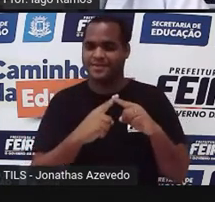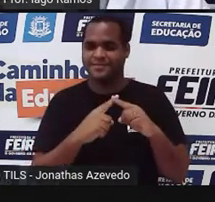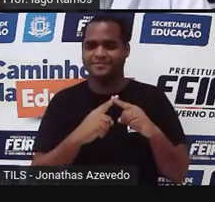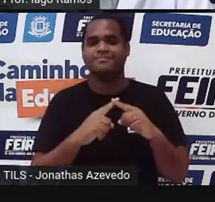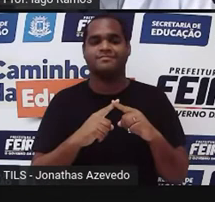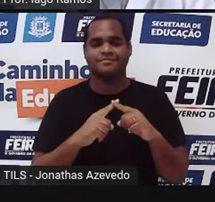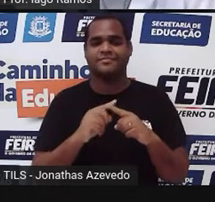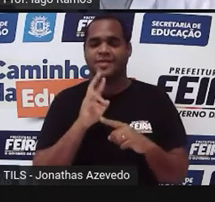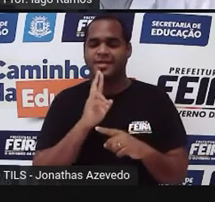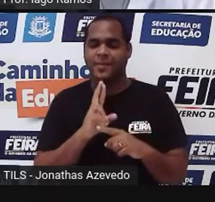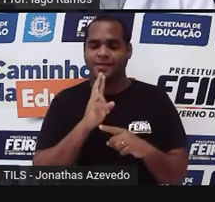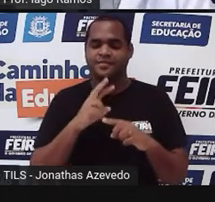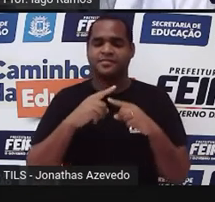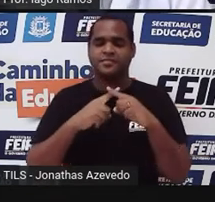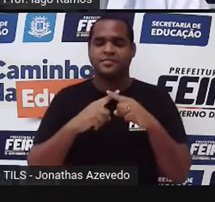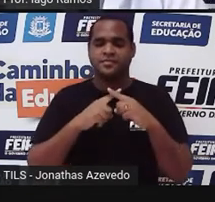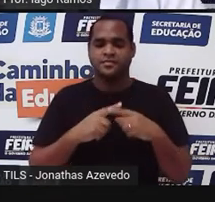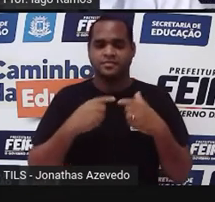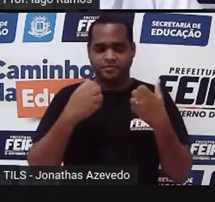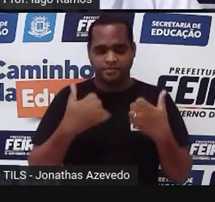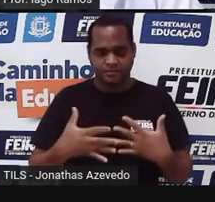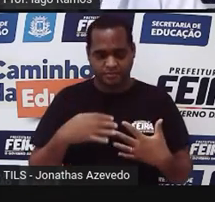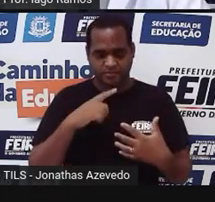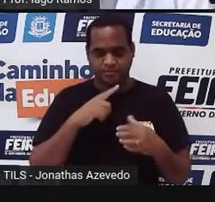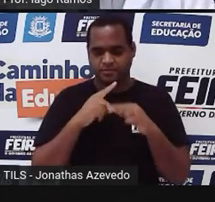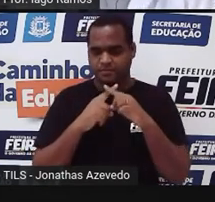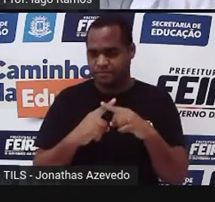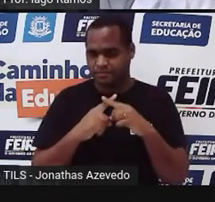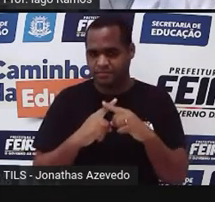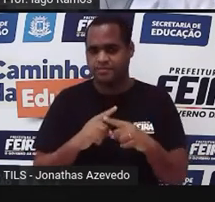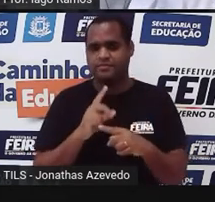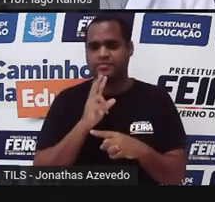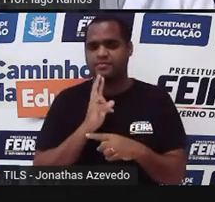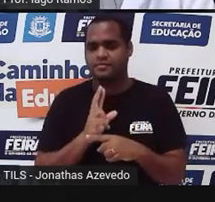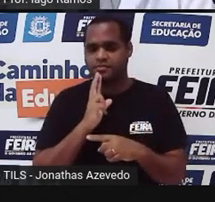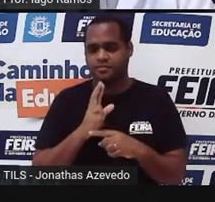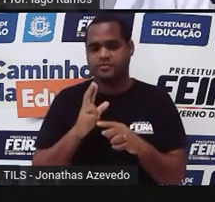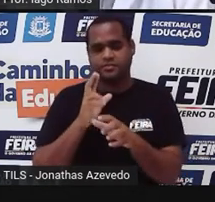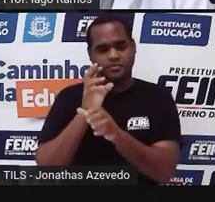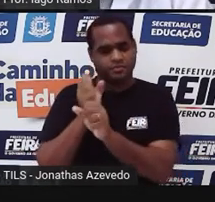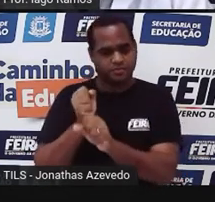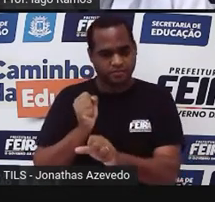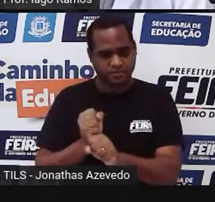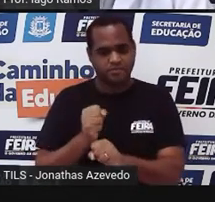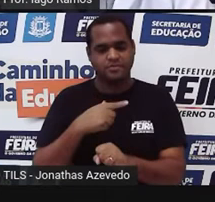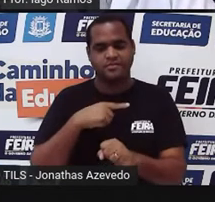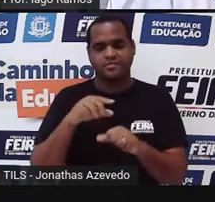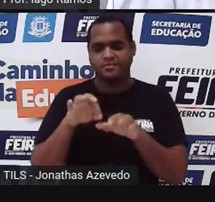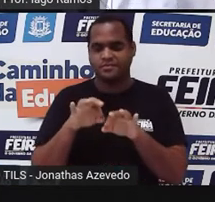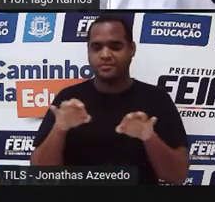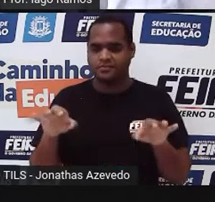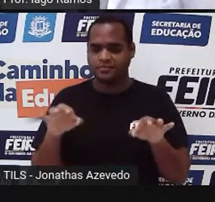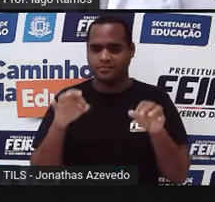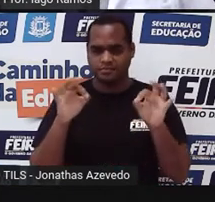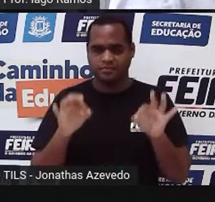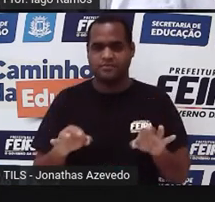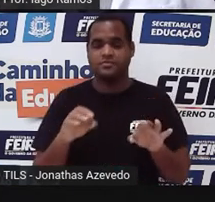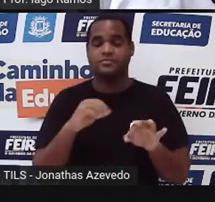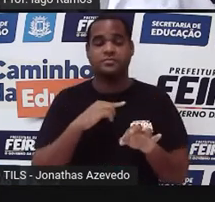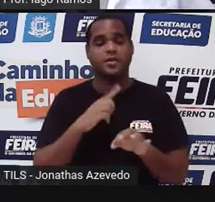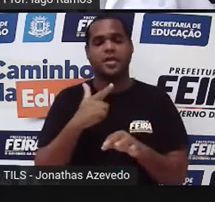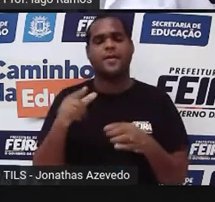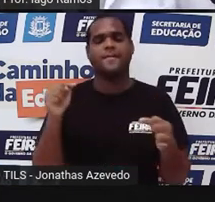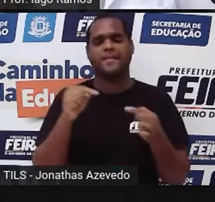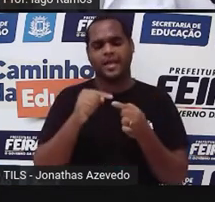Ou seja, o resultado da multiplicação da medida do comprimento pela medida da altura determina o